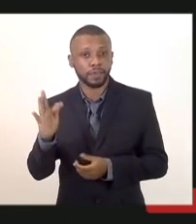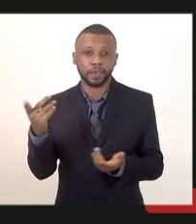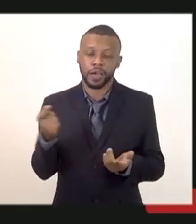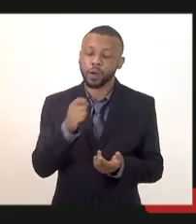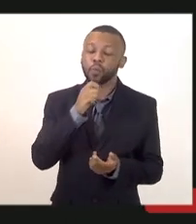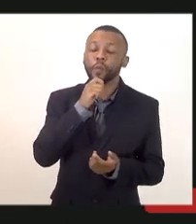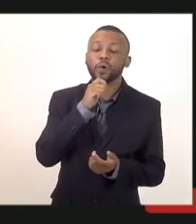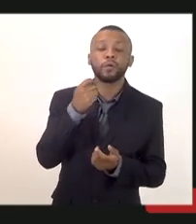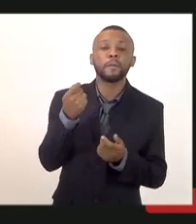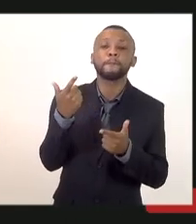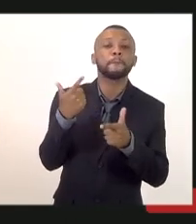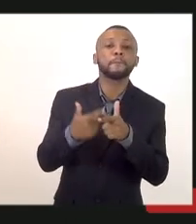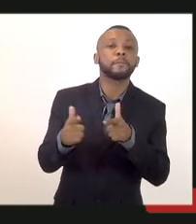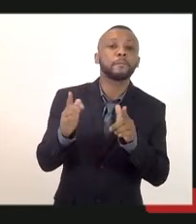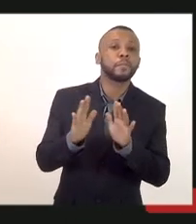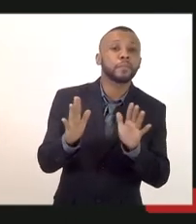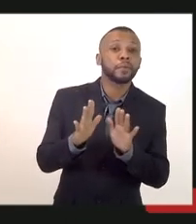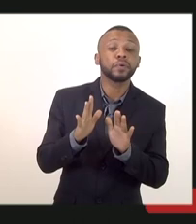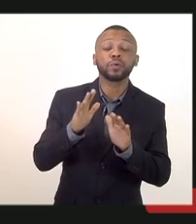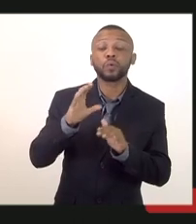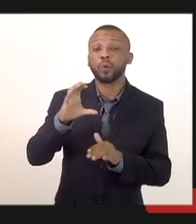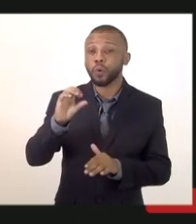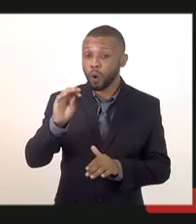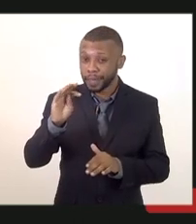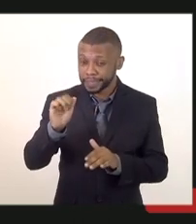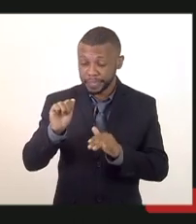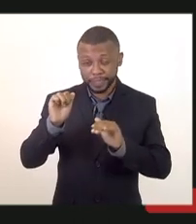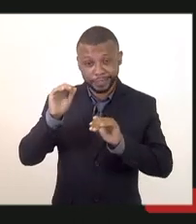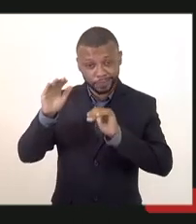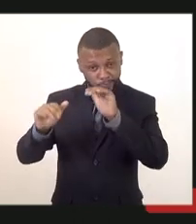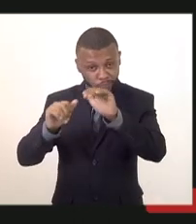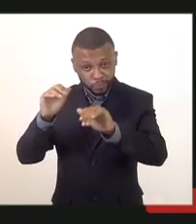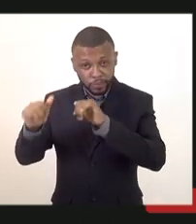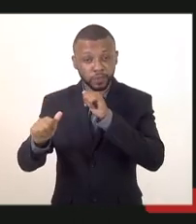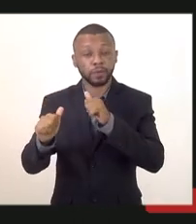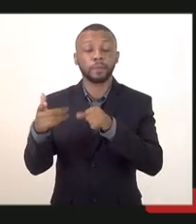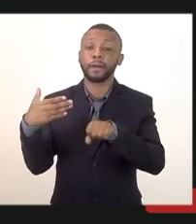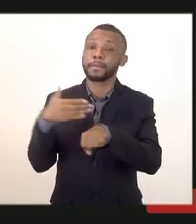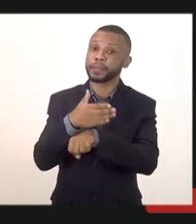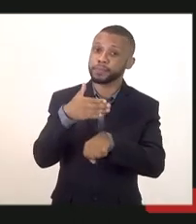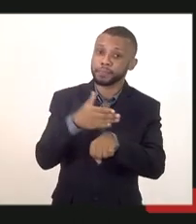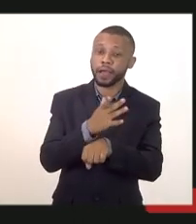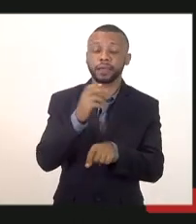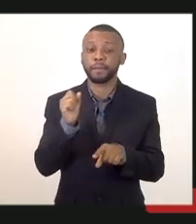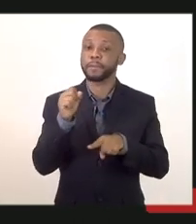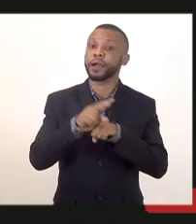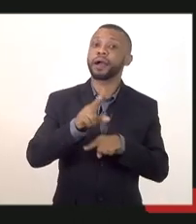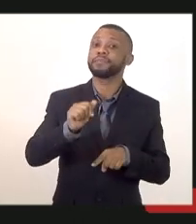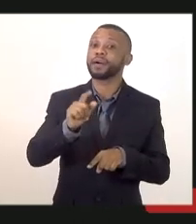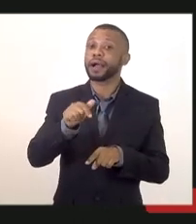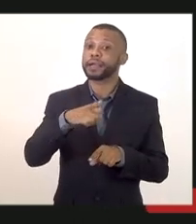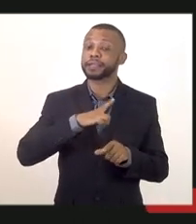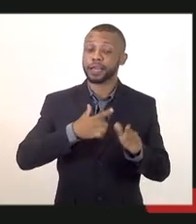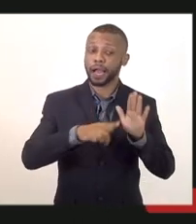serem convocados para participar também e preencher as vagas que é destinada aos cotistas por lei